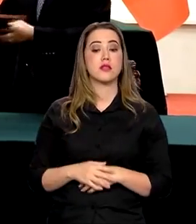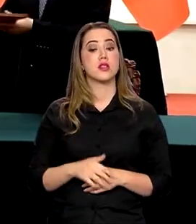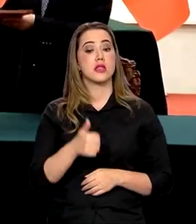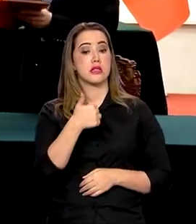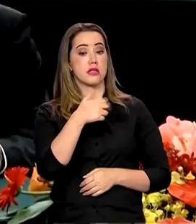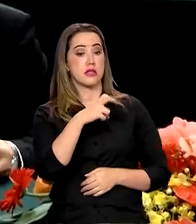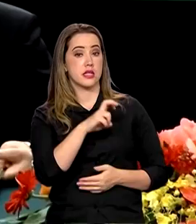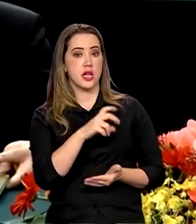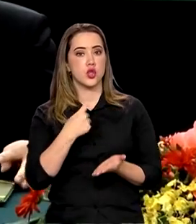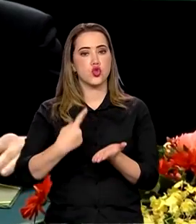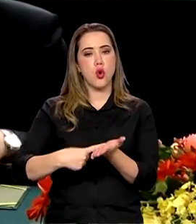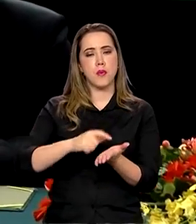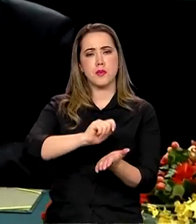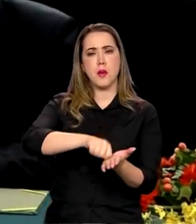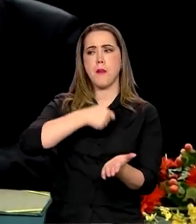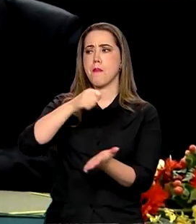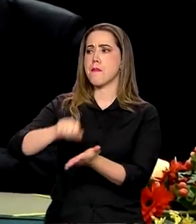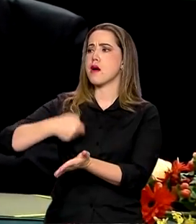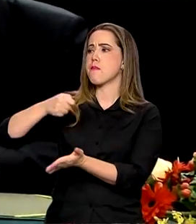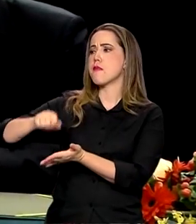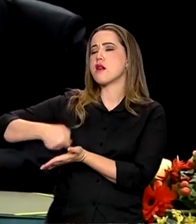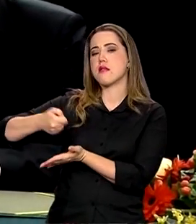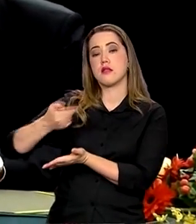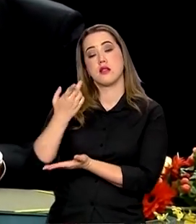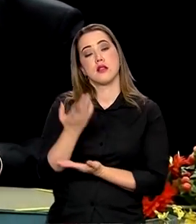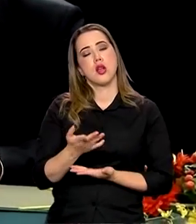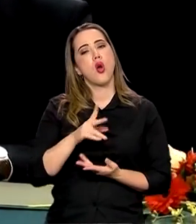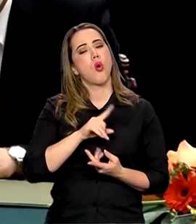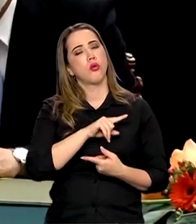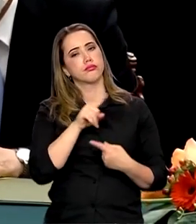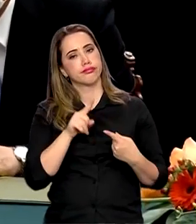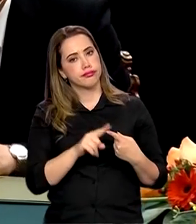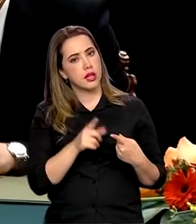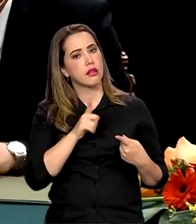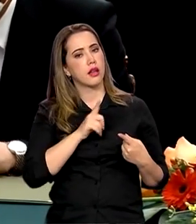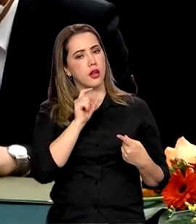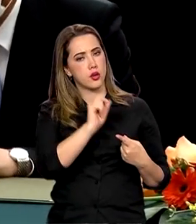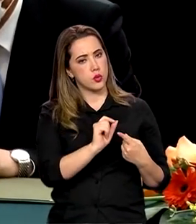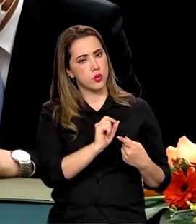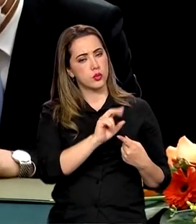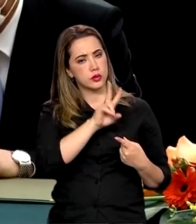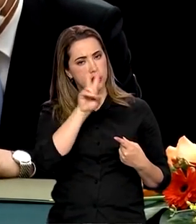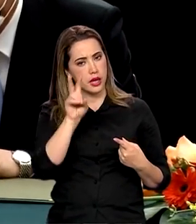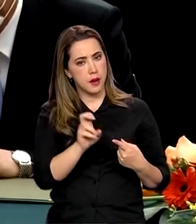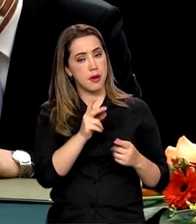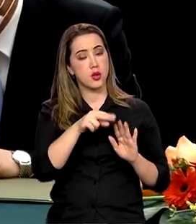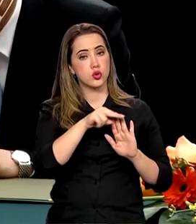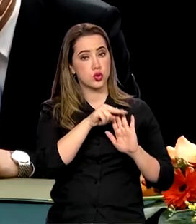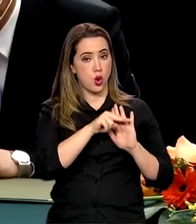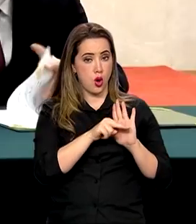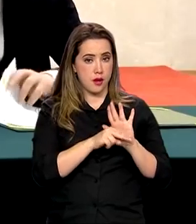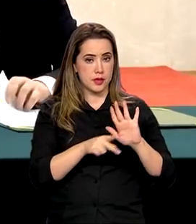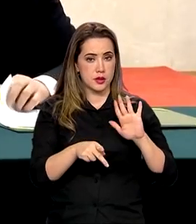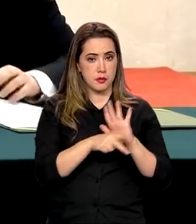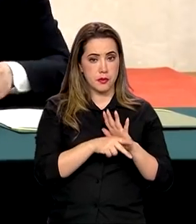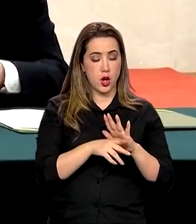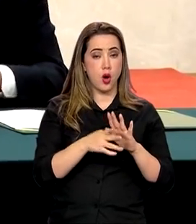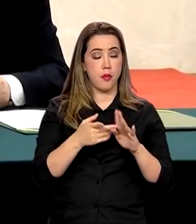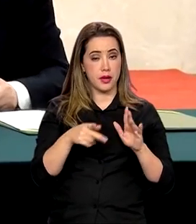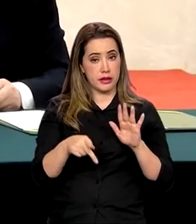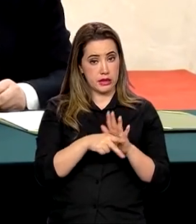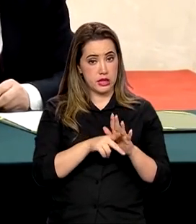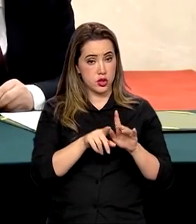acordos de cooperação. Entre eles, o que estabelece um protocolo a ser seguido pelos frigoríficos brasileiros